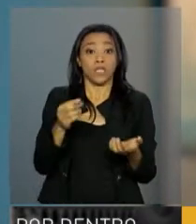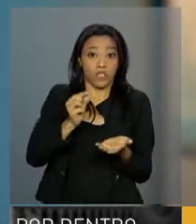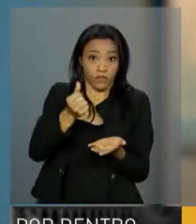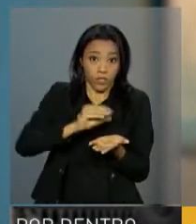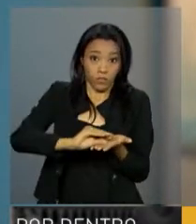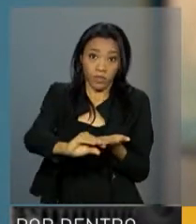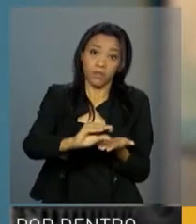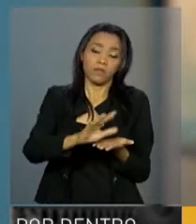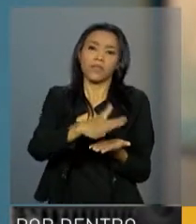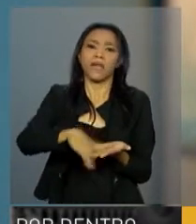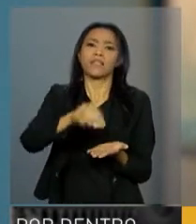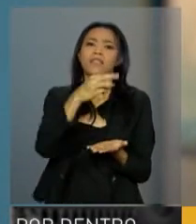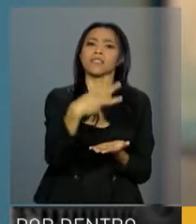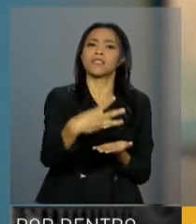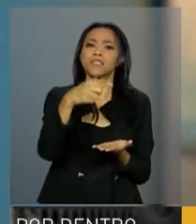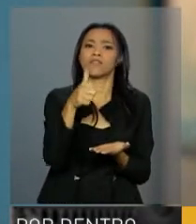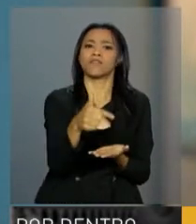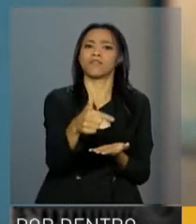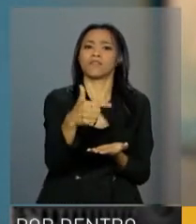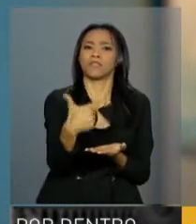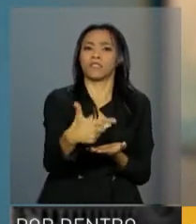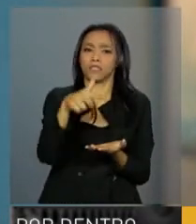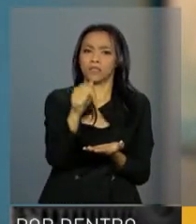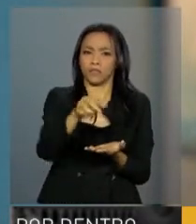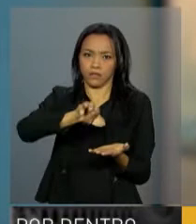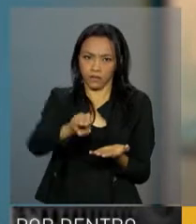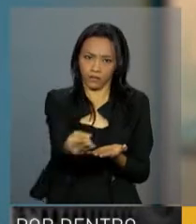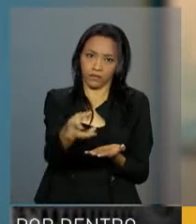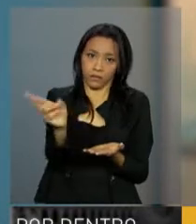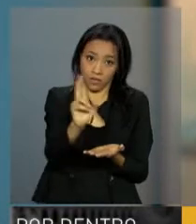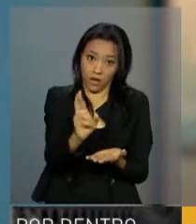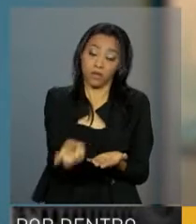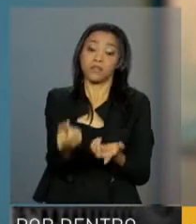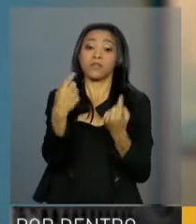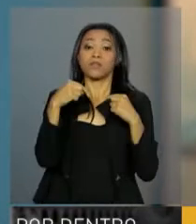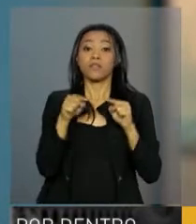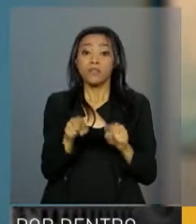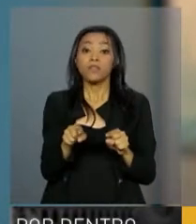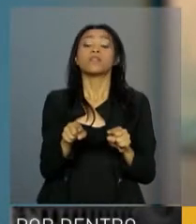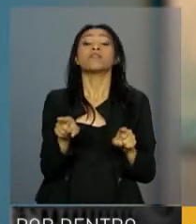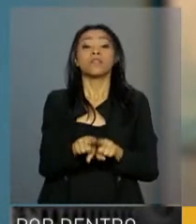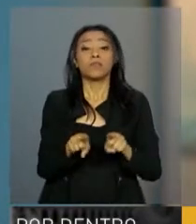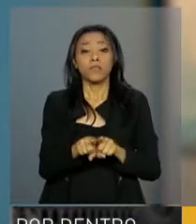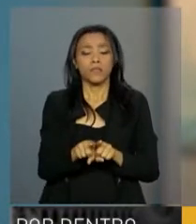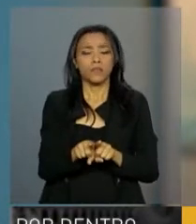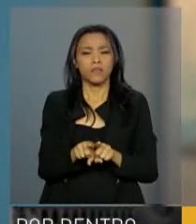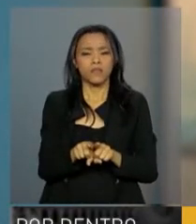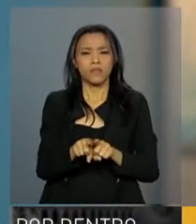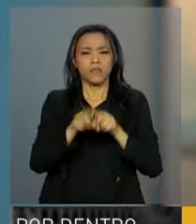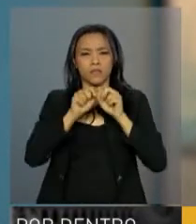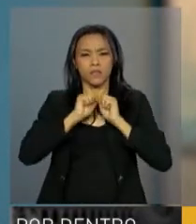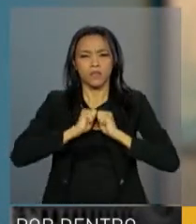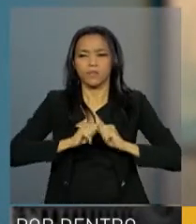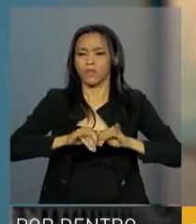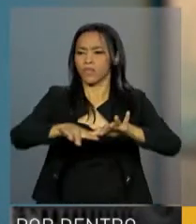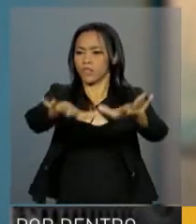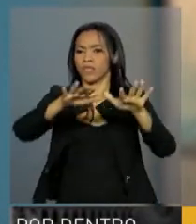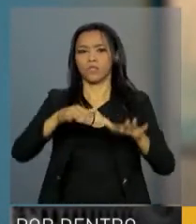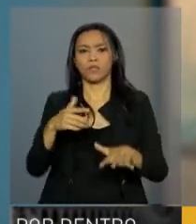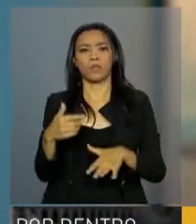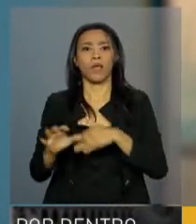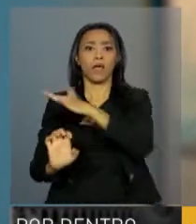de 327 milhões de reais, expandindo-se também para as pequenas e